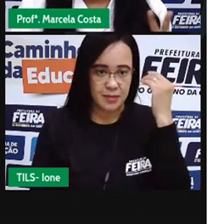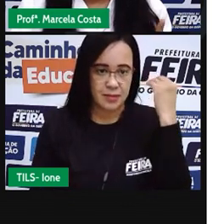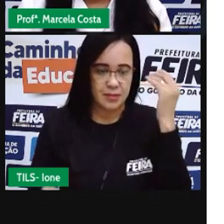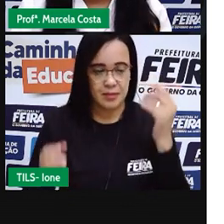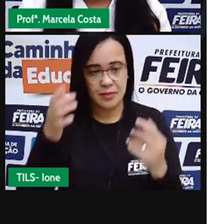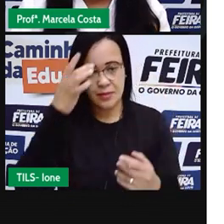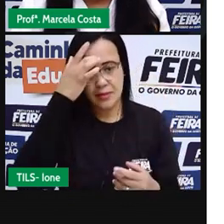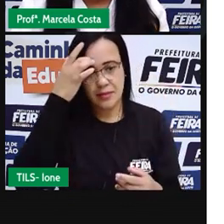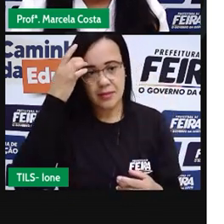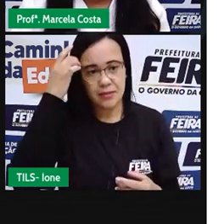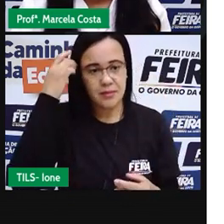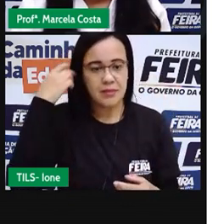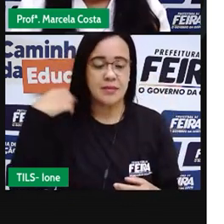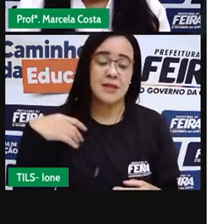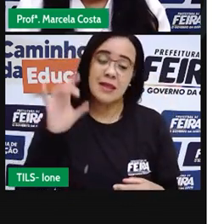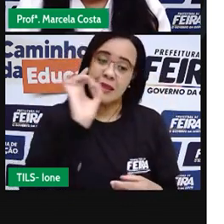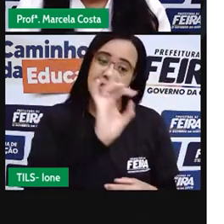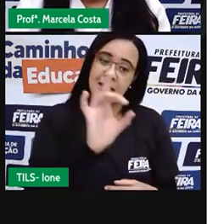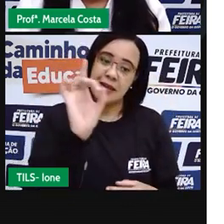nome de cada